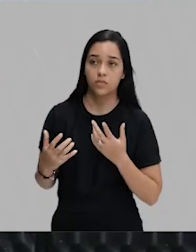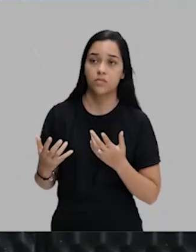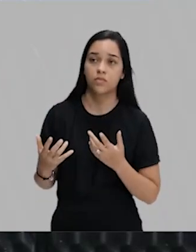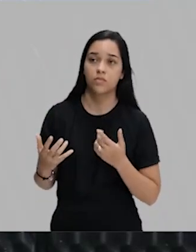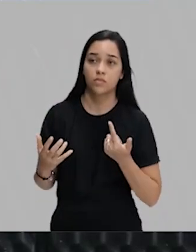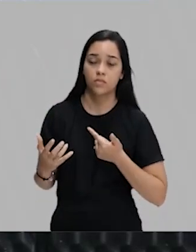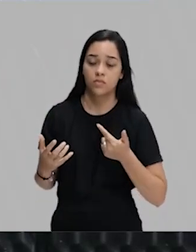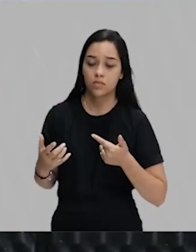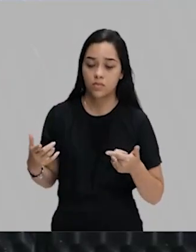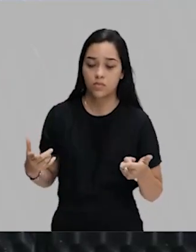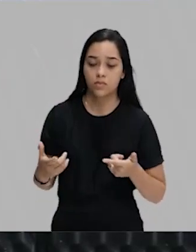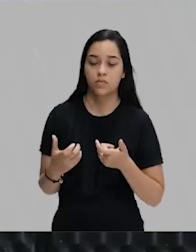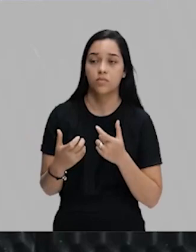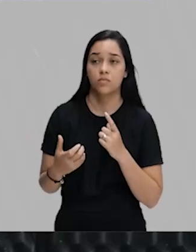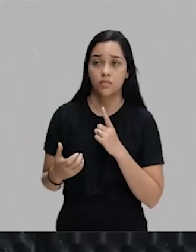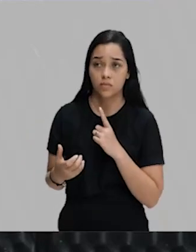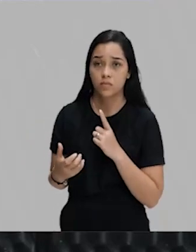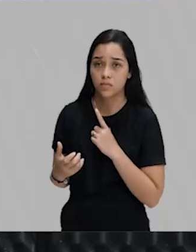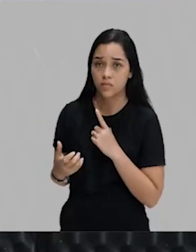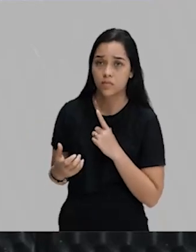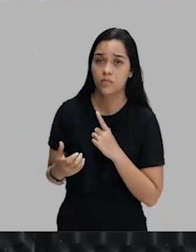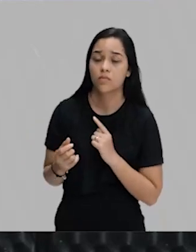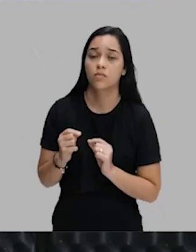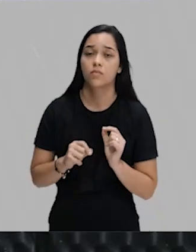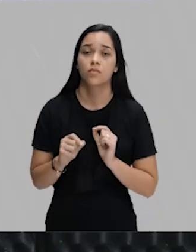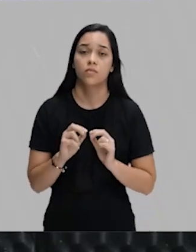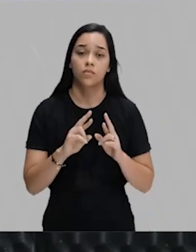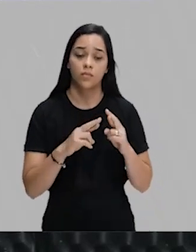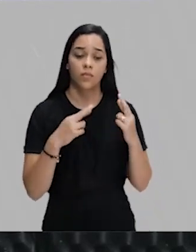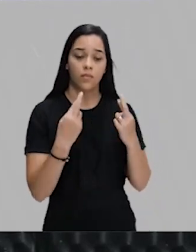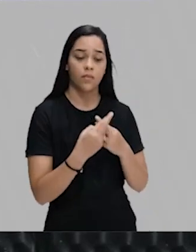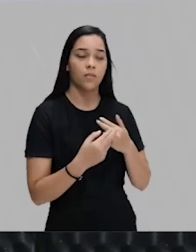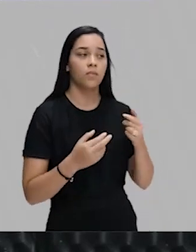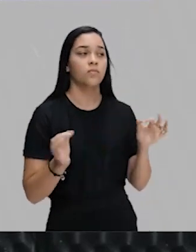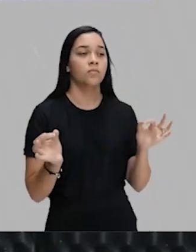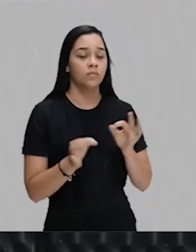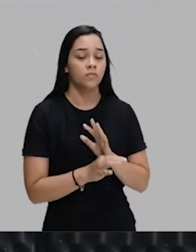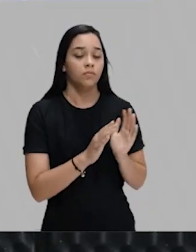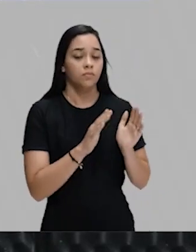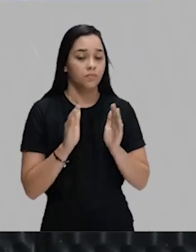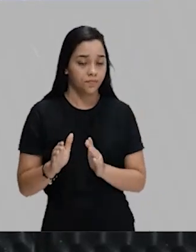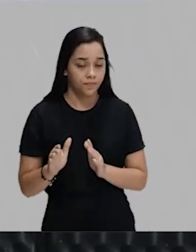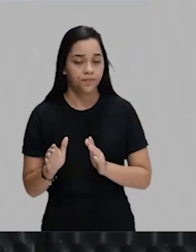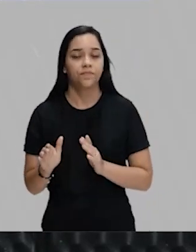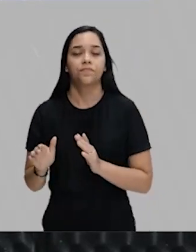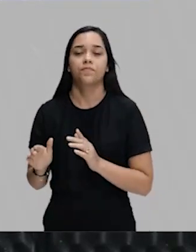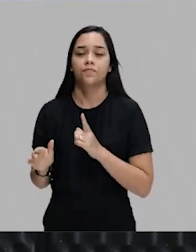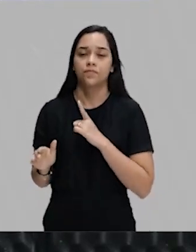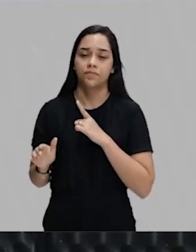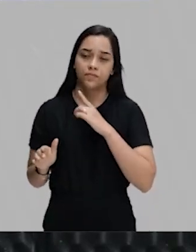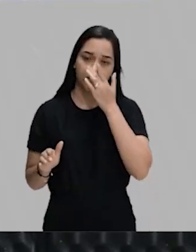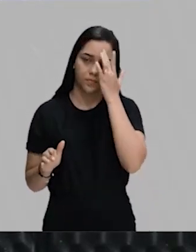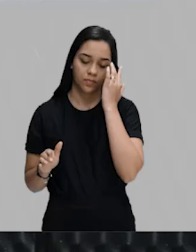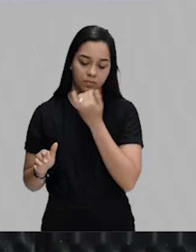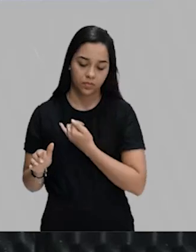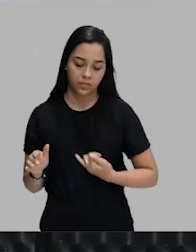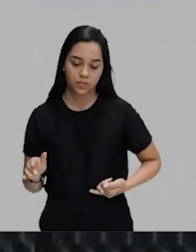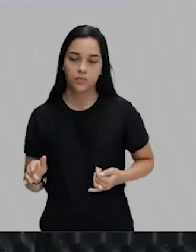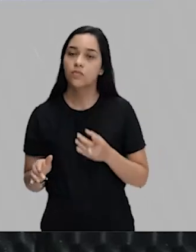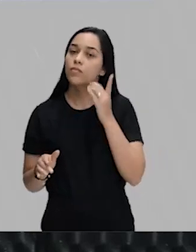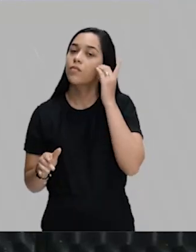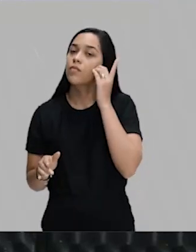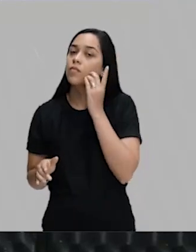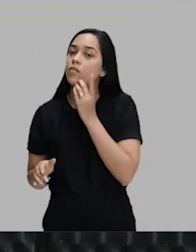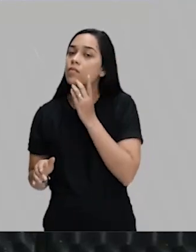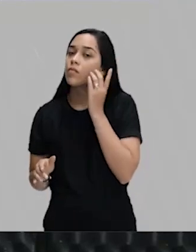o Segundo Reinado, que foi a última fase da monarquia brasileira, a época do imperador Dom Pedro II,